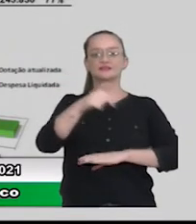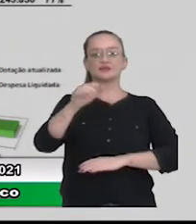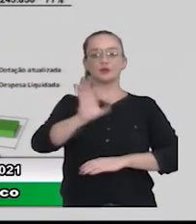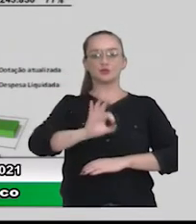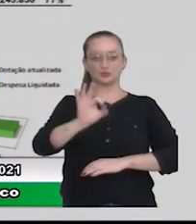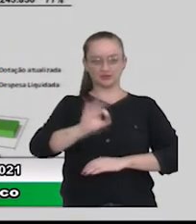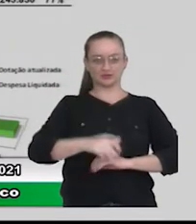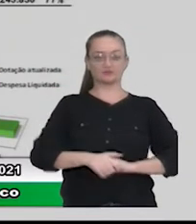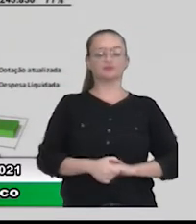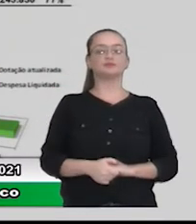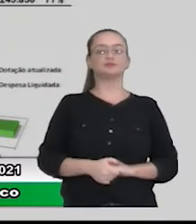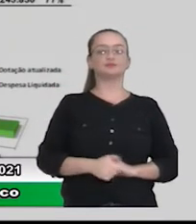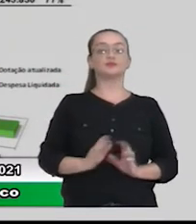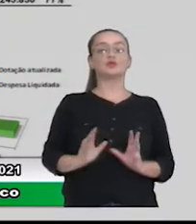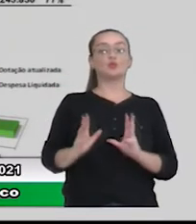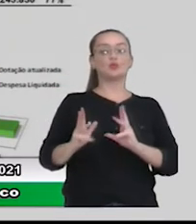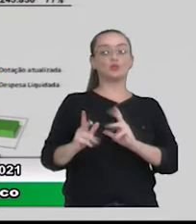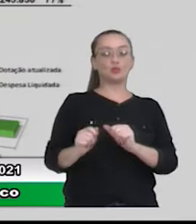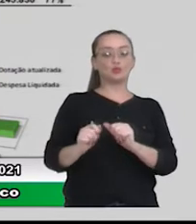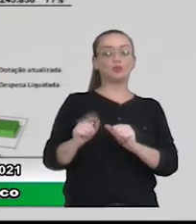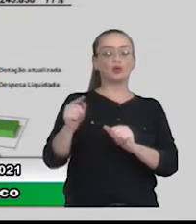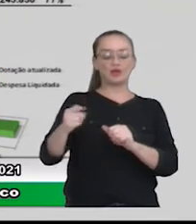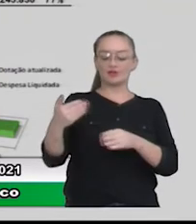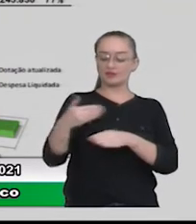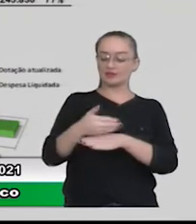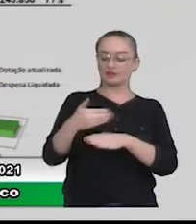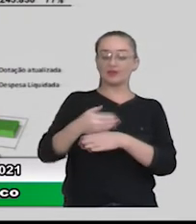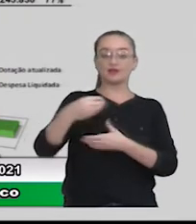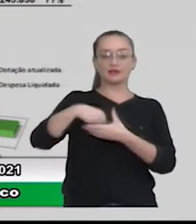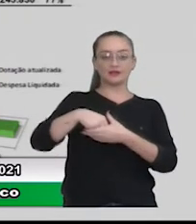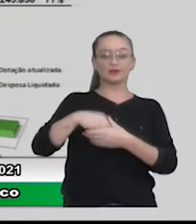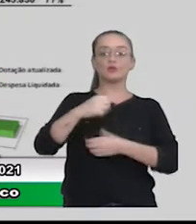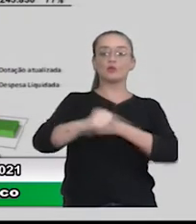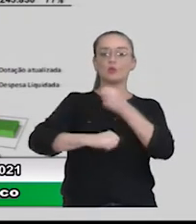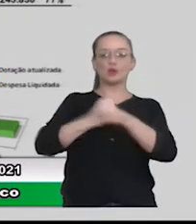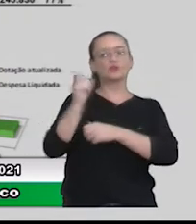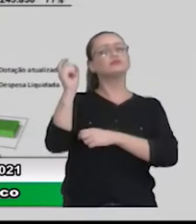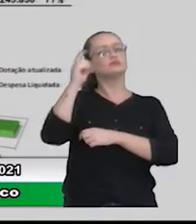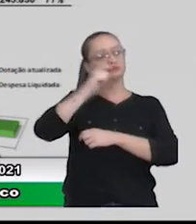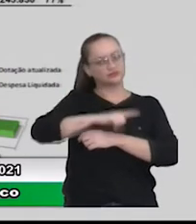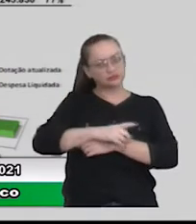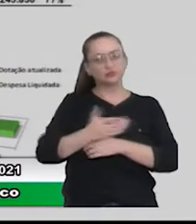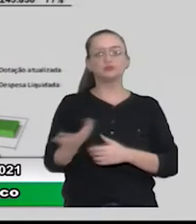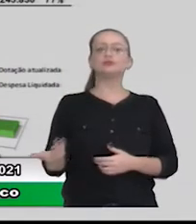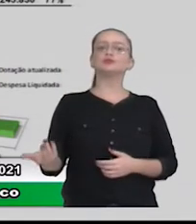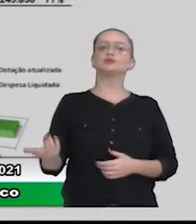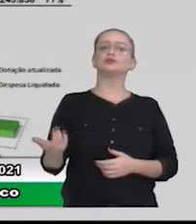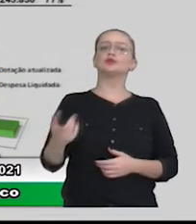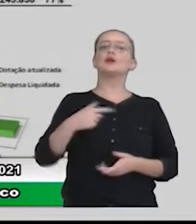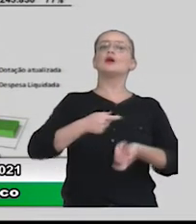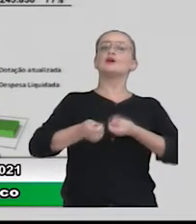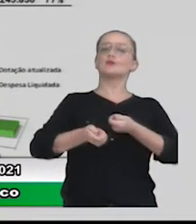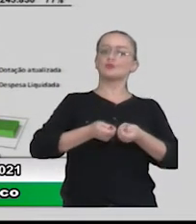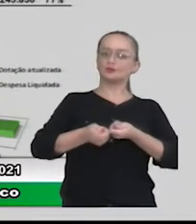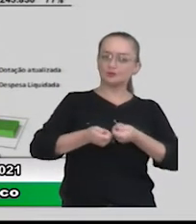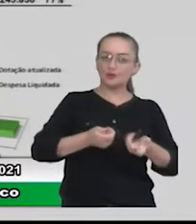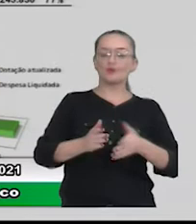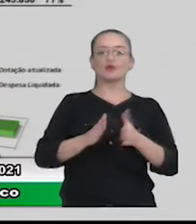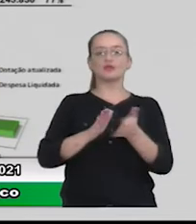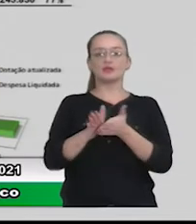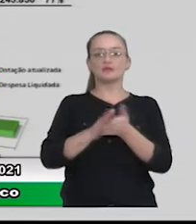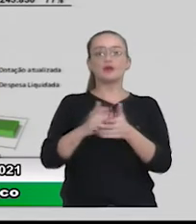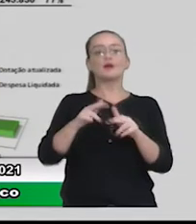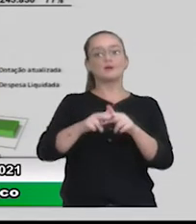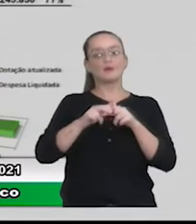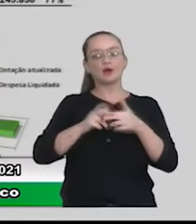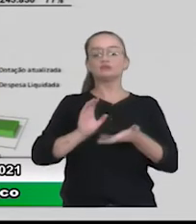despesa. Tudo isso fazendo parte de um ano bem difícil, de um contingenciamento, controlando a despesa para